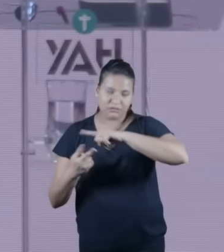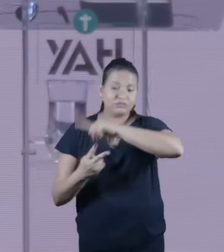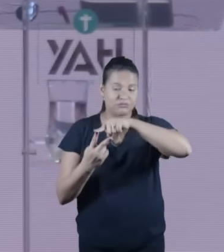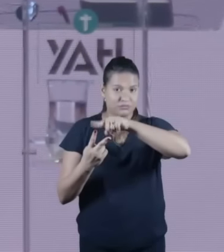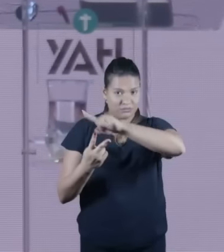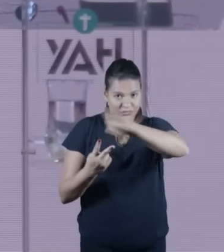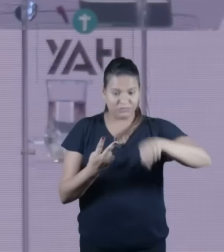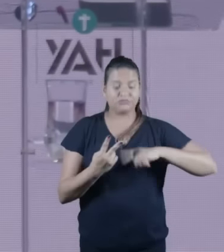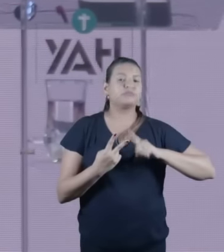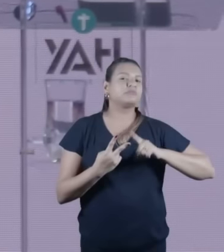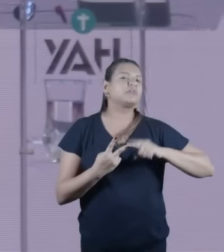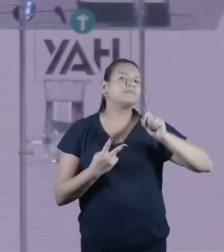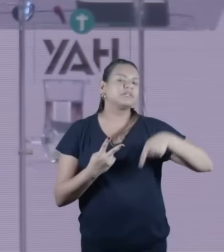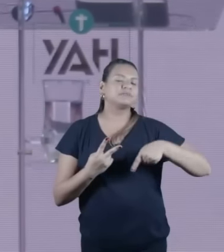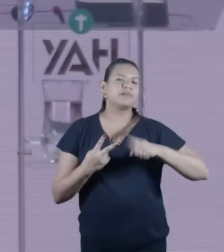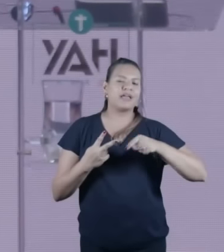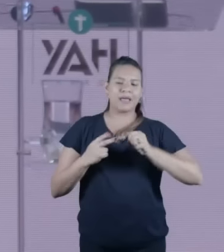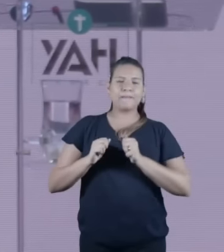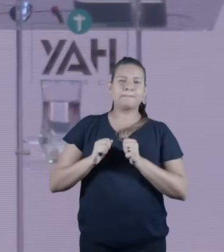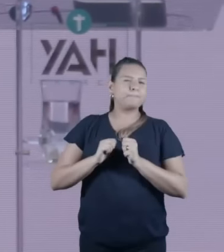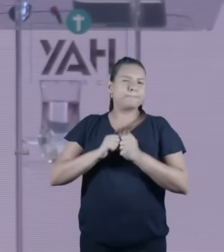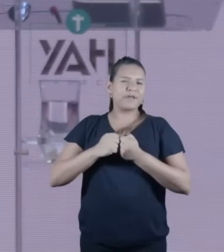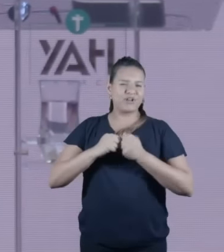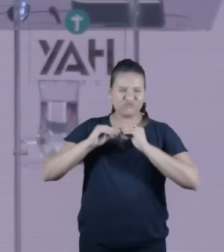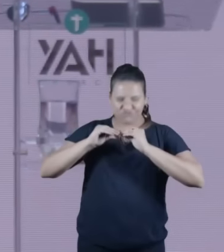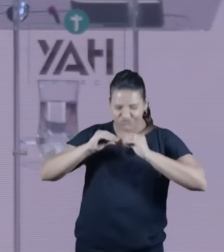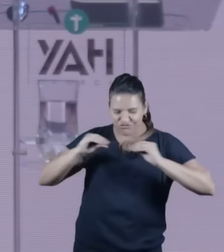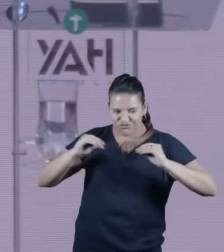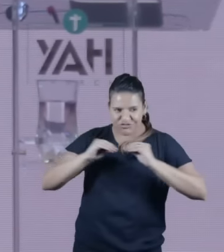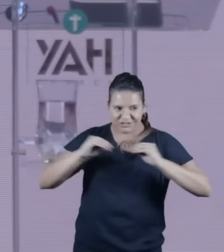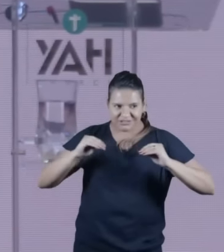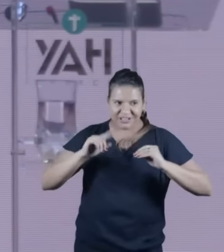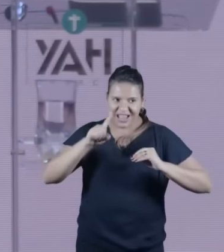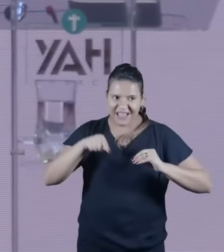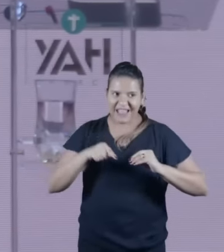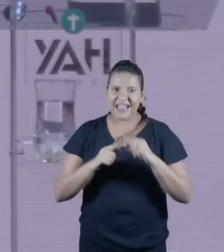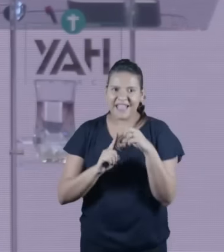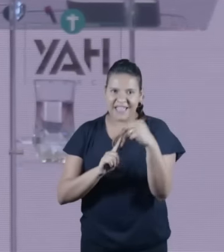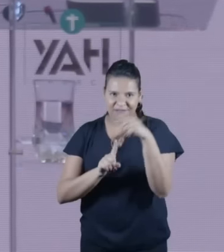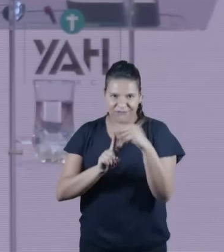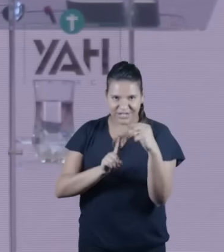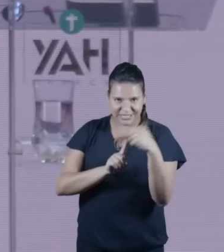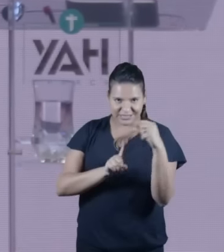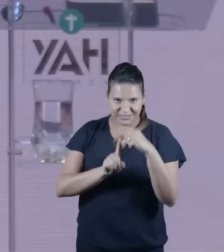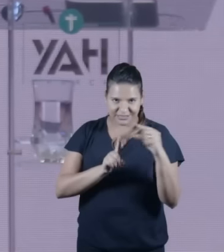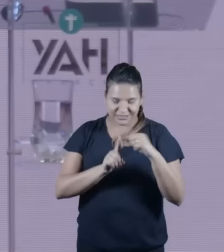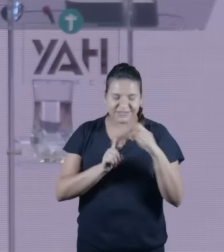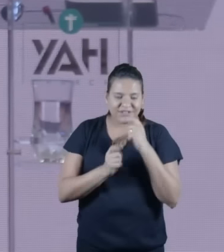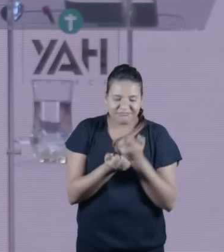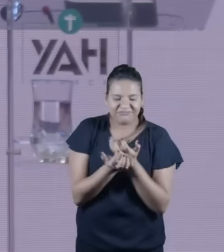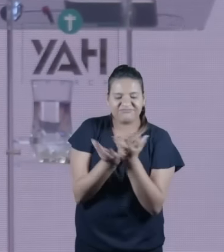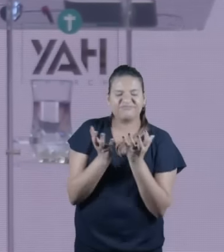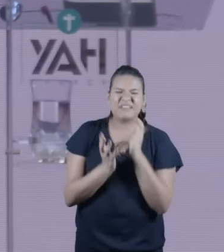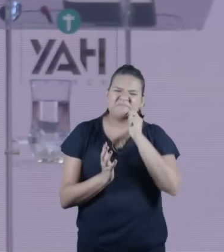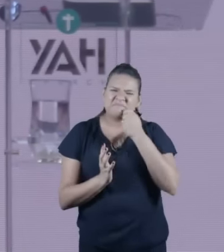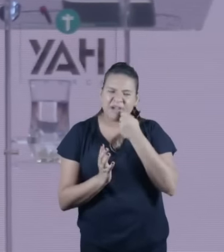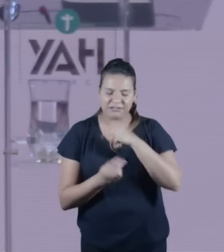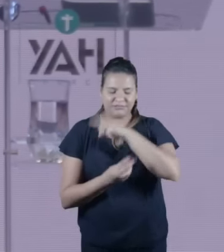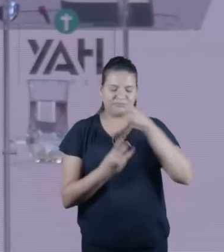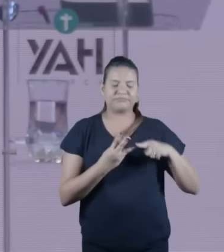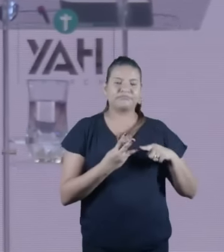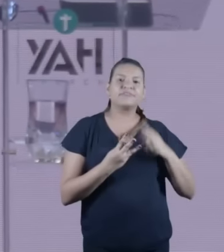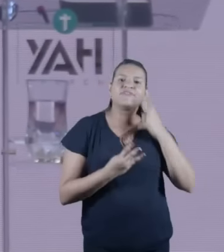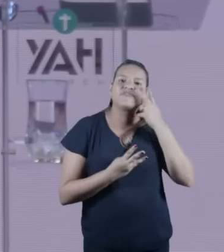pão ázimo a gente vai falar disso o mais ervas amargas e que se bebia vinho